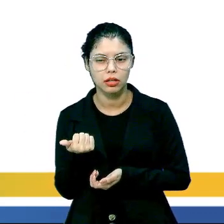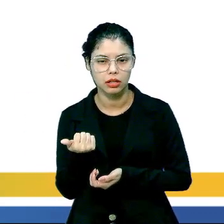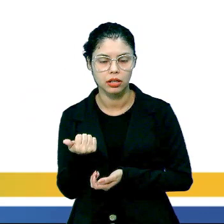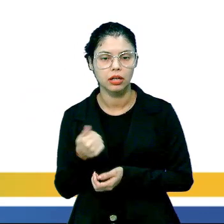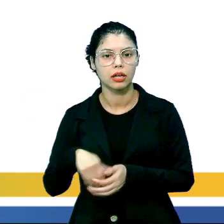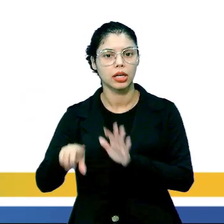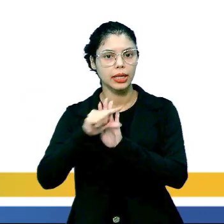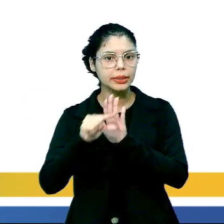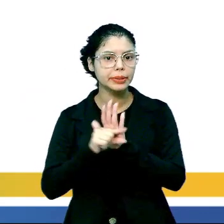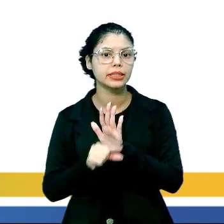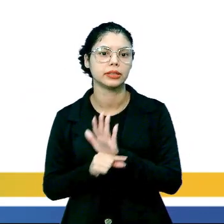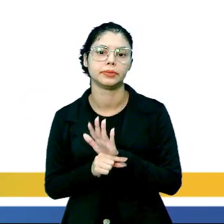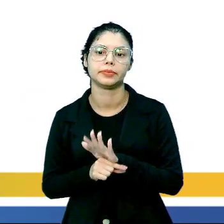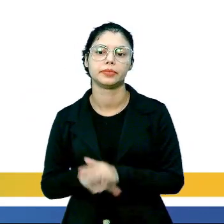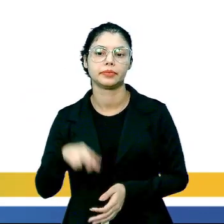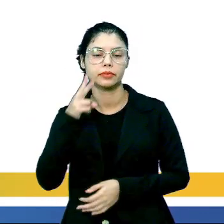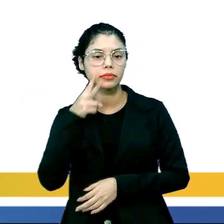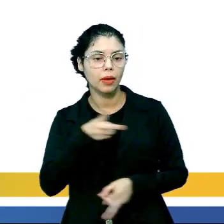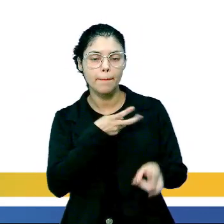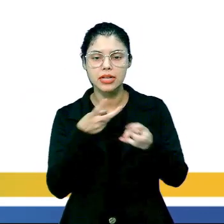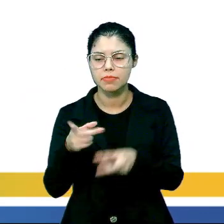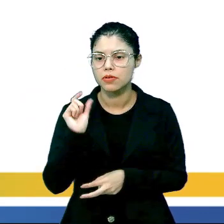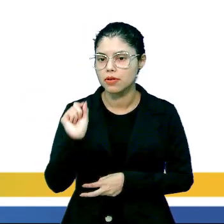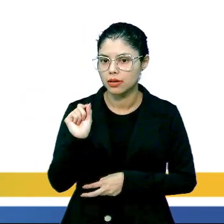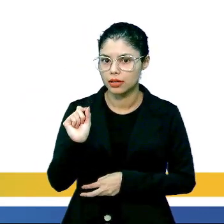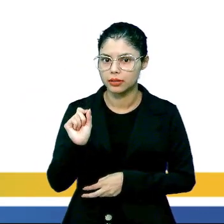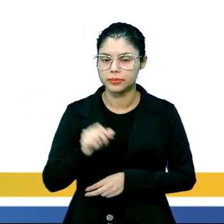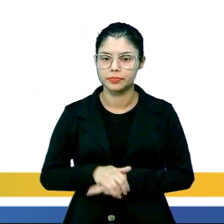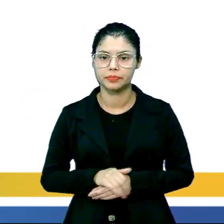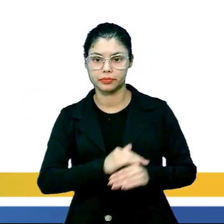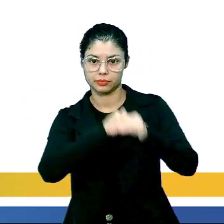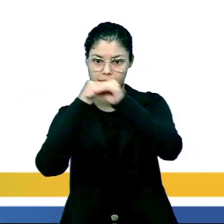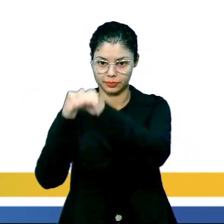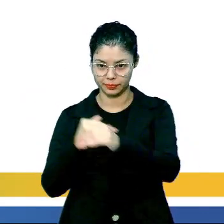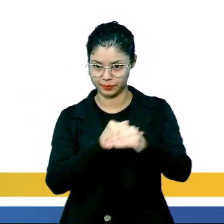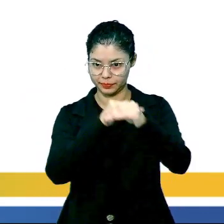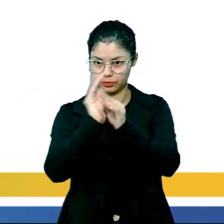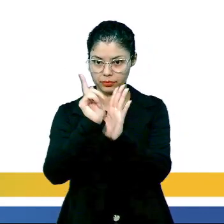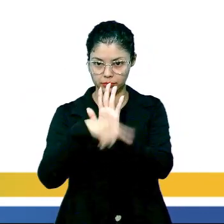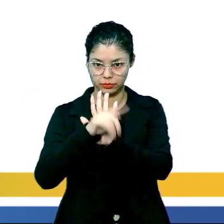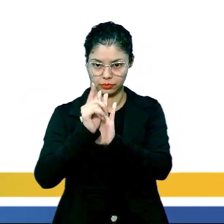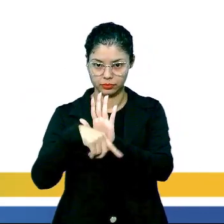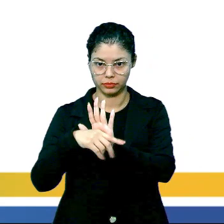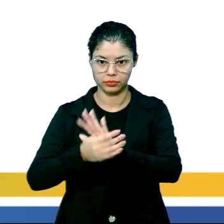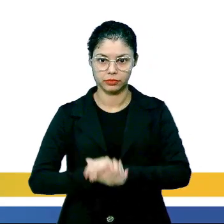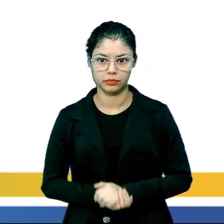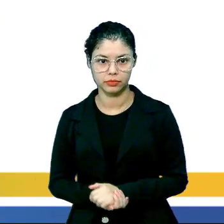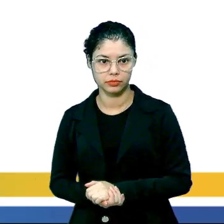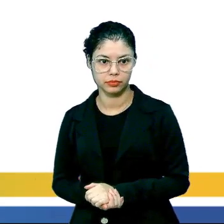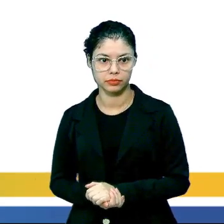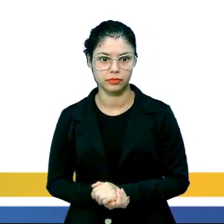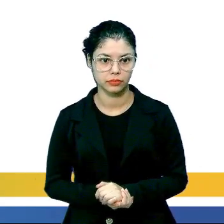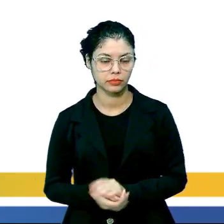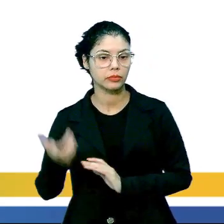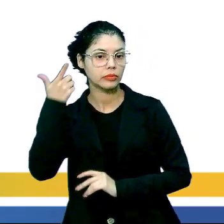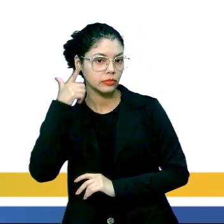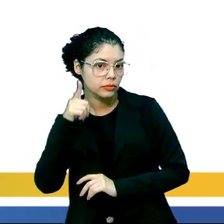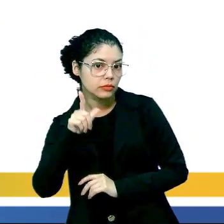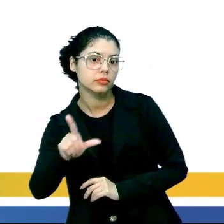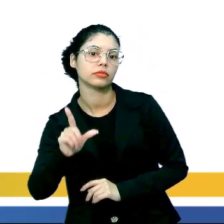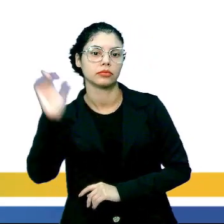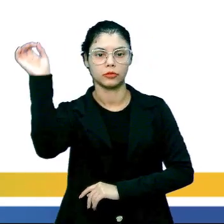desse parágrafo. E aí, você vai observar, por exemplo, que nós temos a questão da igualdade de gêneros também.